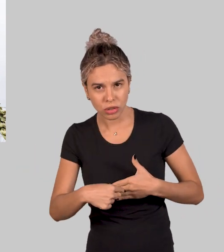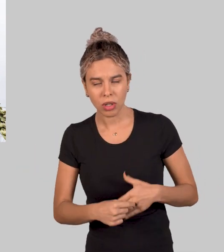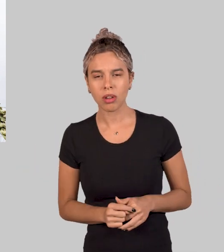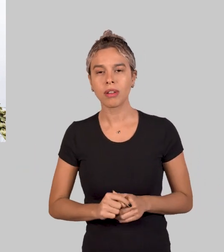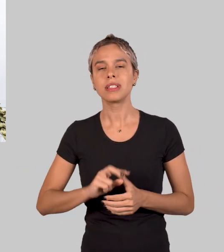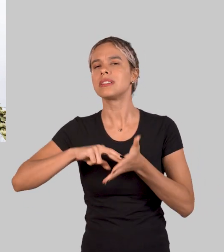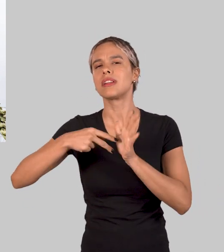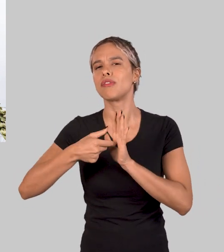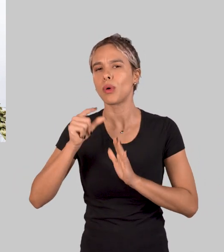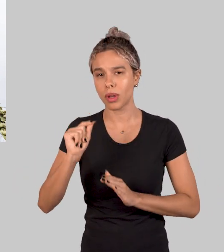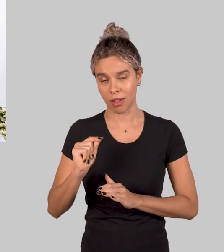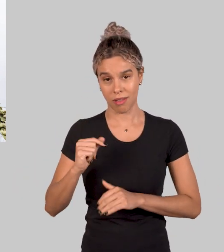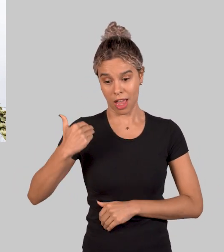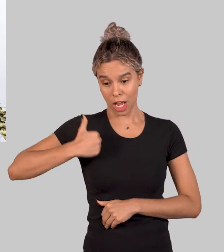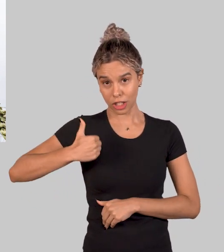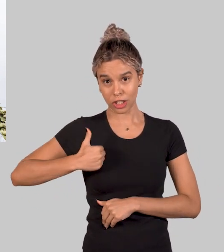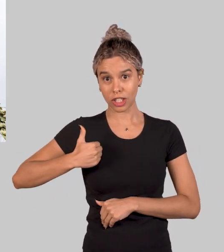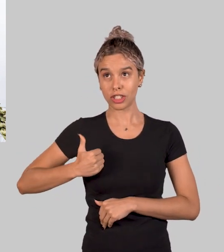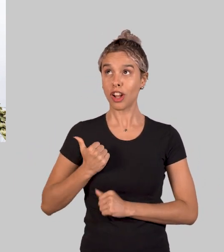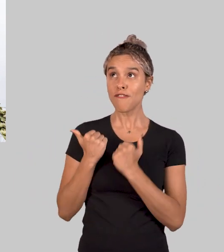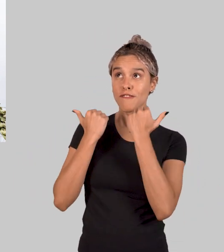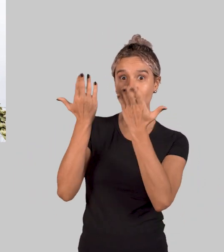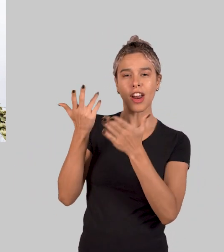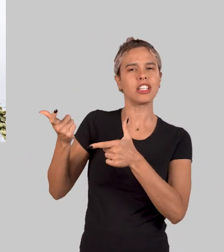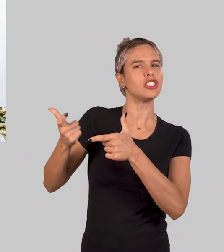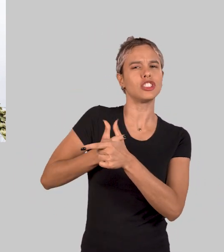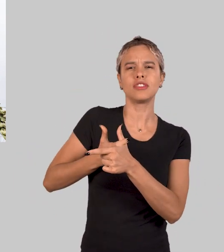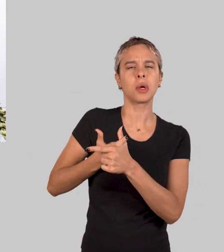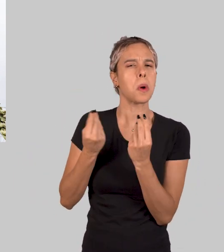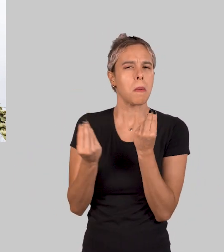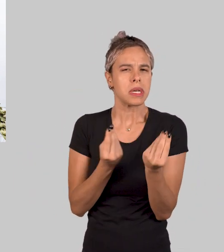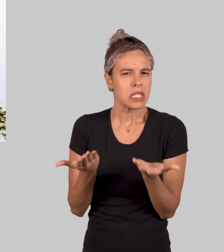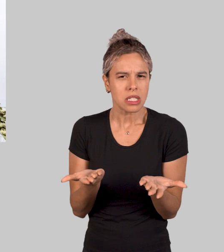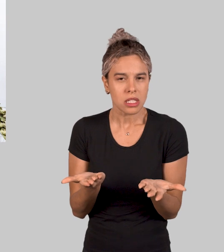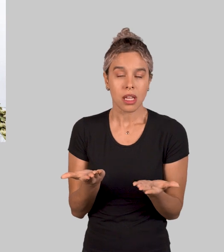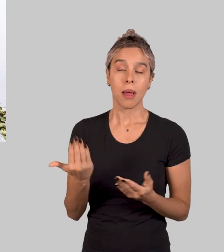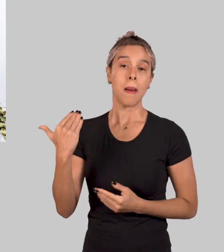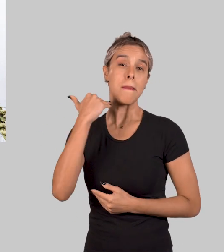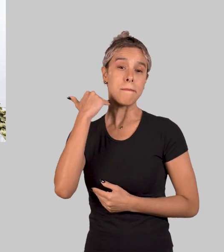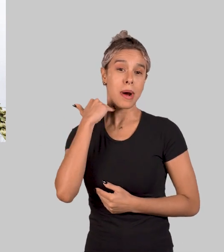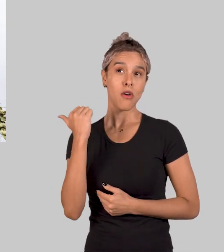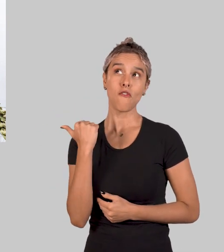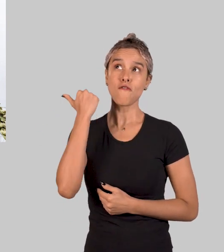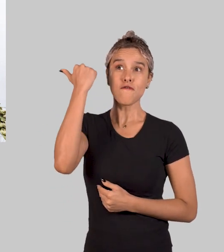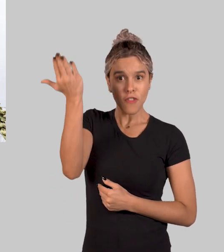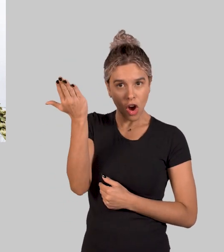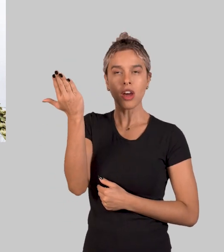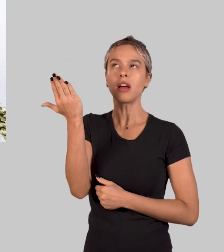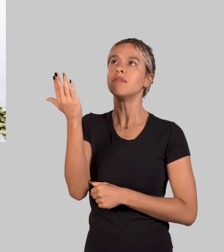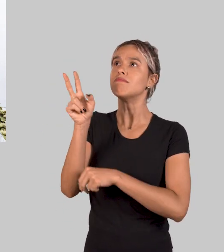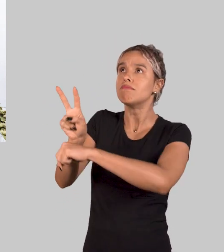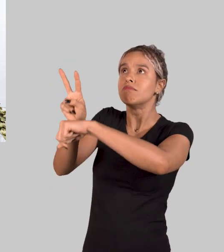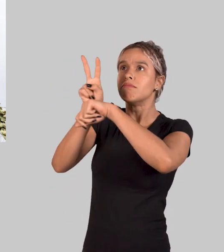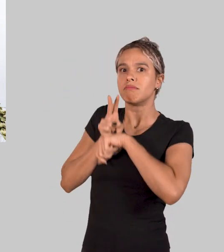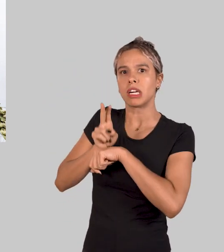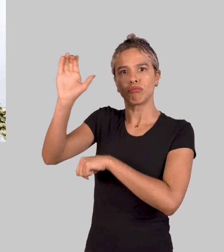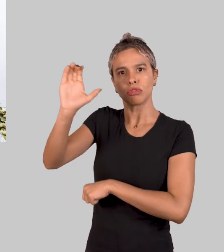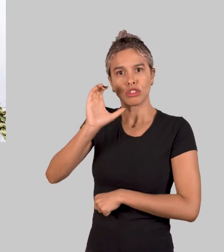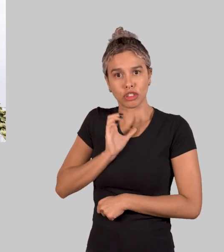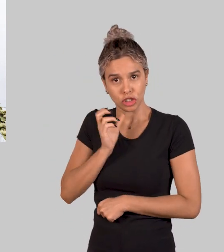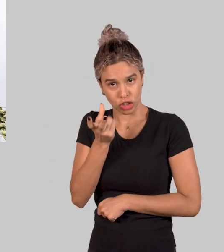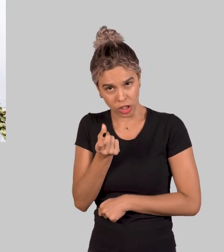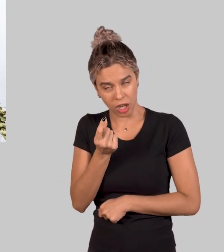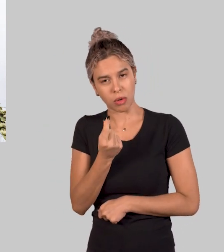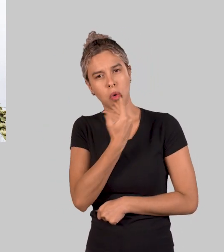da obra faz referência à dívida externa argentina. Dívida externa é um termo usado para se referir ao empréstimo ou financiamento que um país faz no